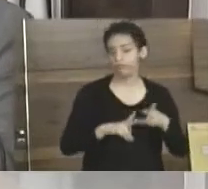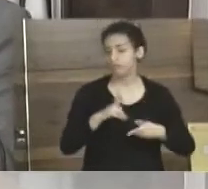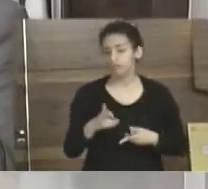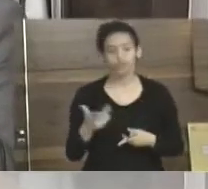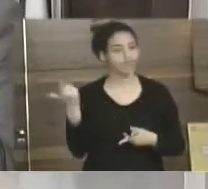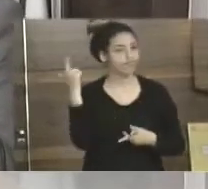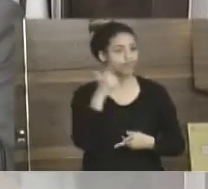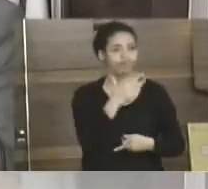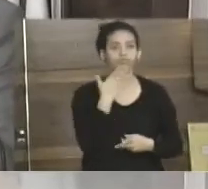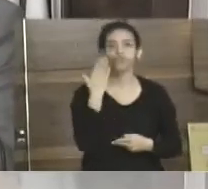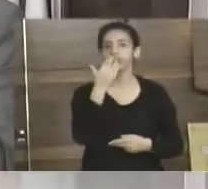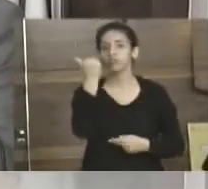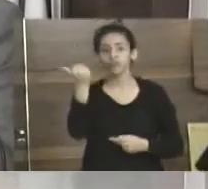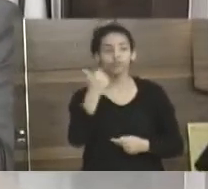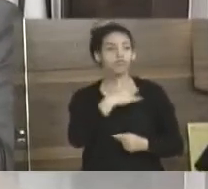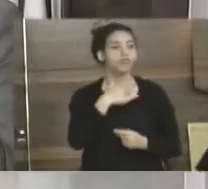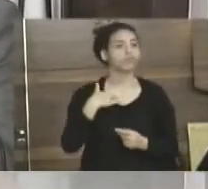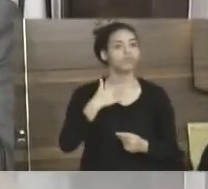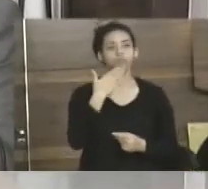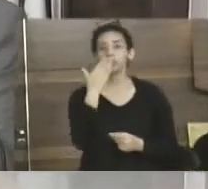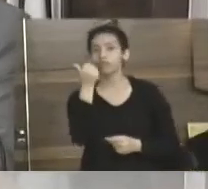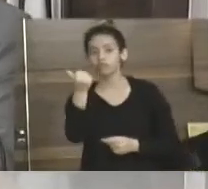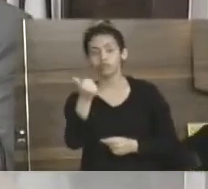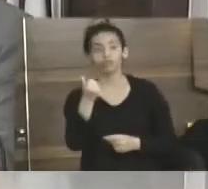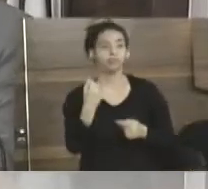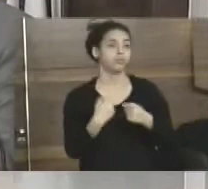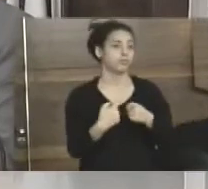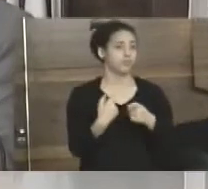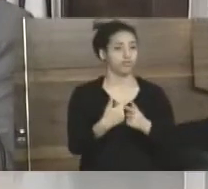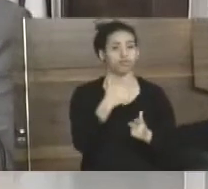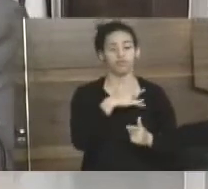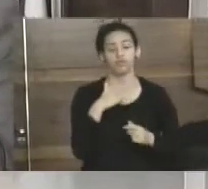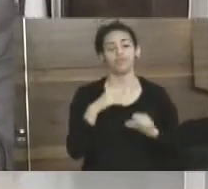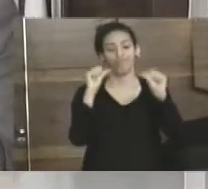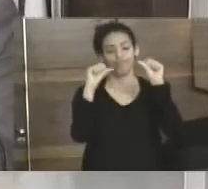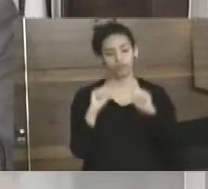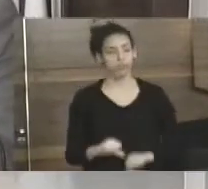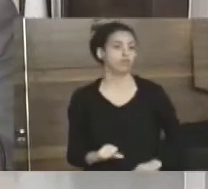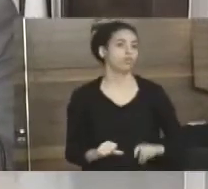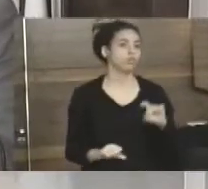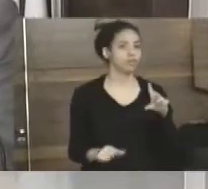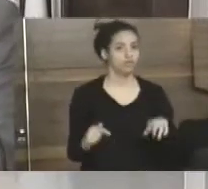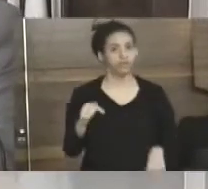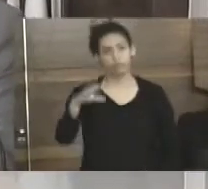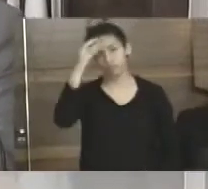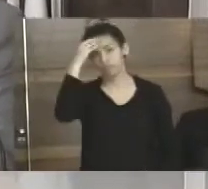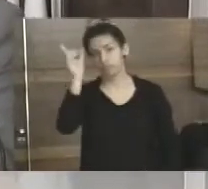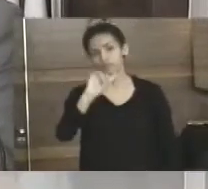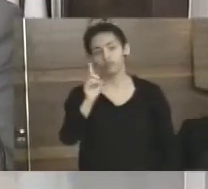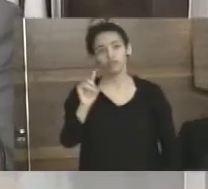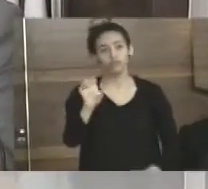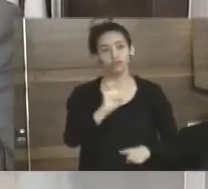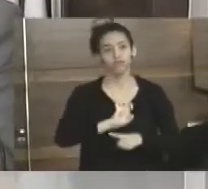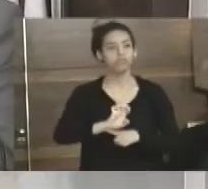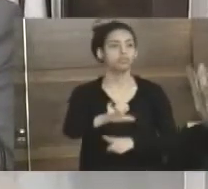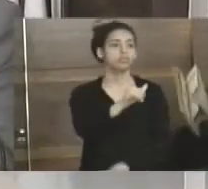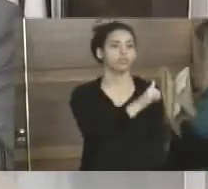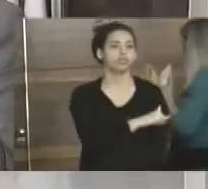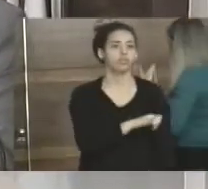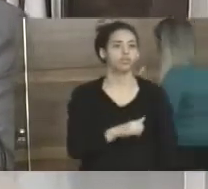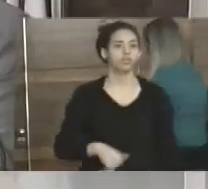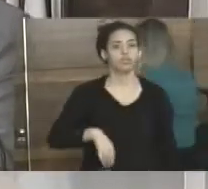gente tirar a situação do hospital, da saúde do nosso município, como está, que está péssima. Não é só no nosso município, é no estado do Rio de Janeiro, é no Brasil.